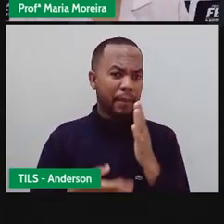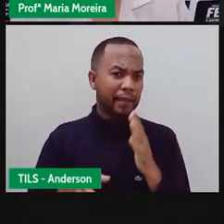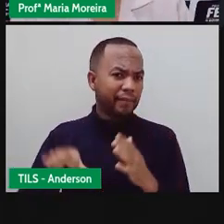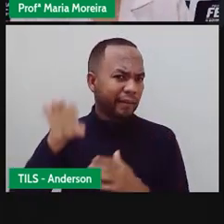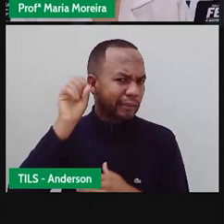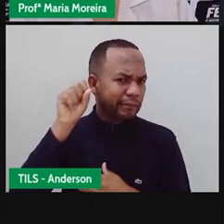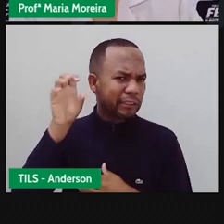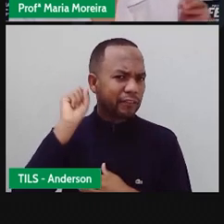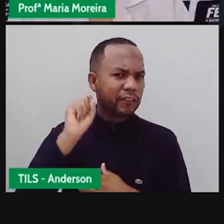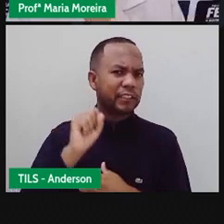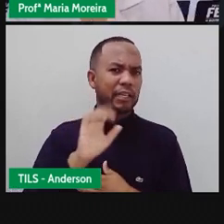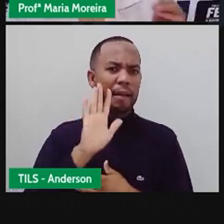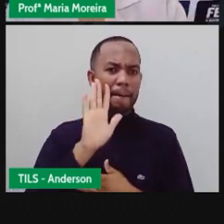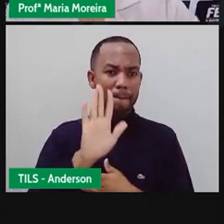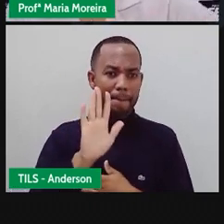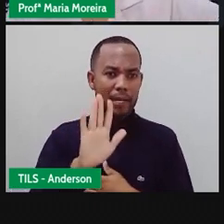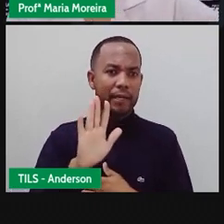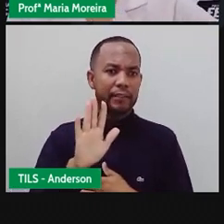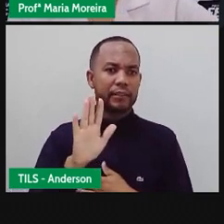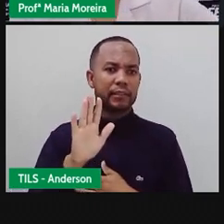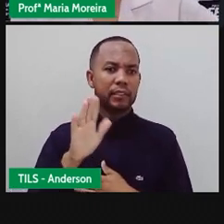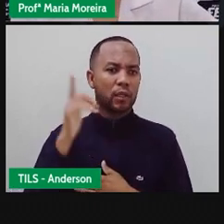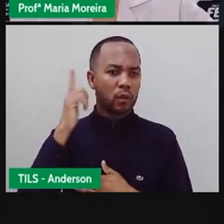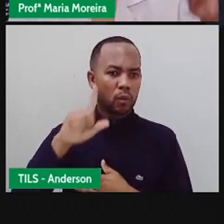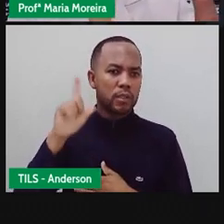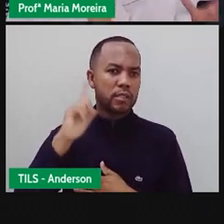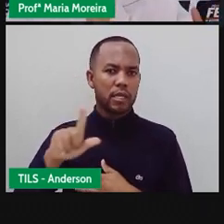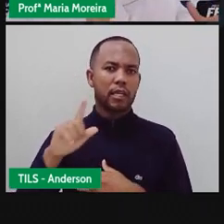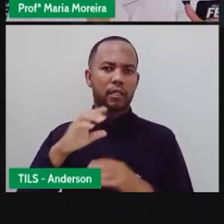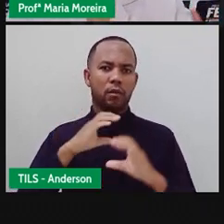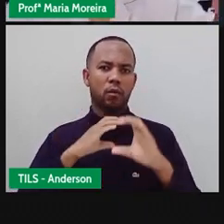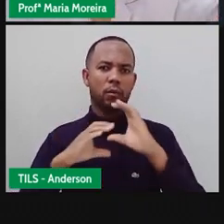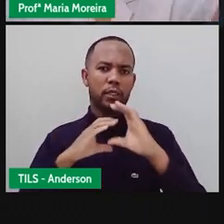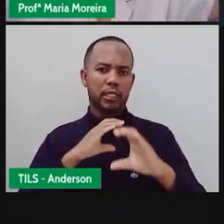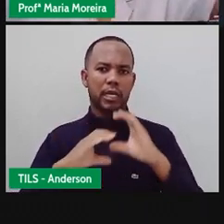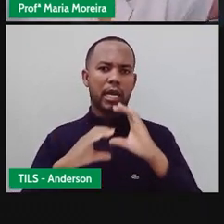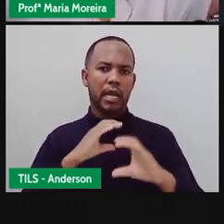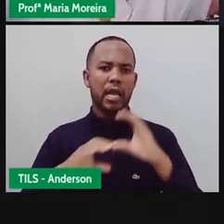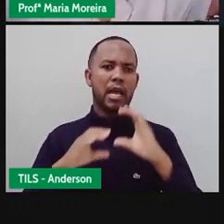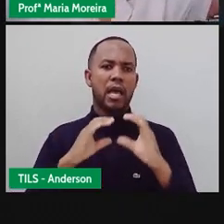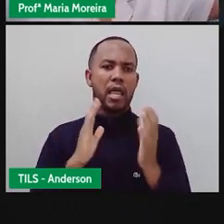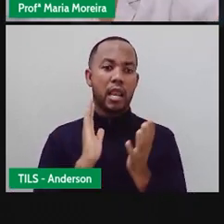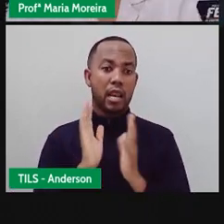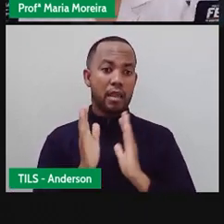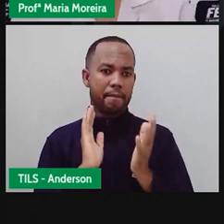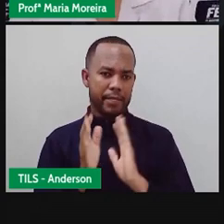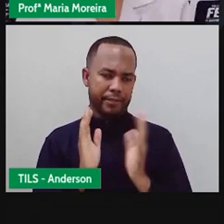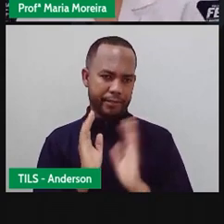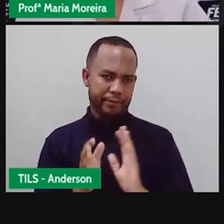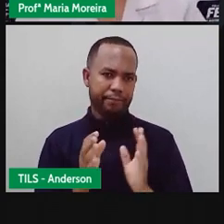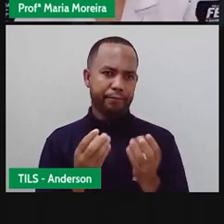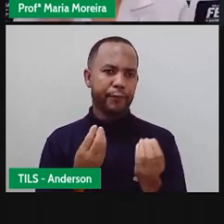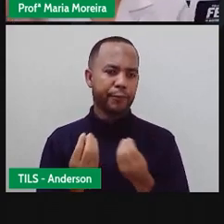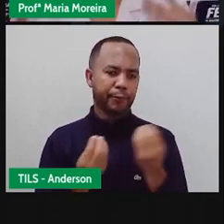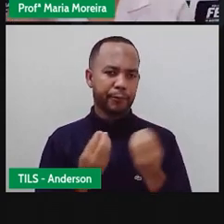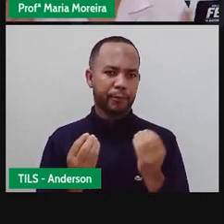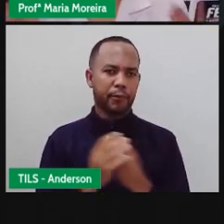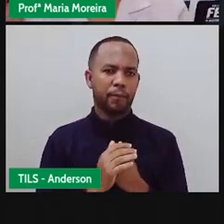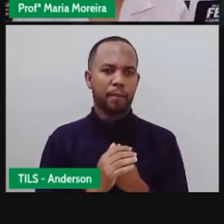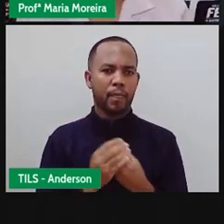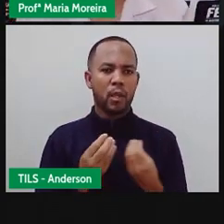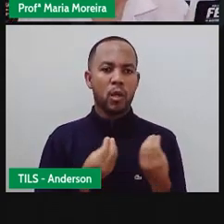comunicar-se Graças à língua o quê? De sinais Que é o que Anderson faz aqui pra gente Que a gente